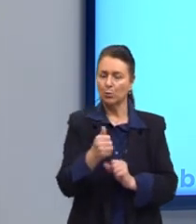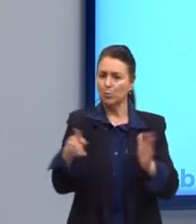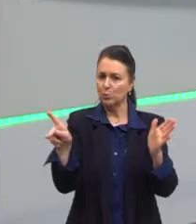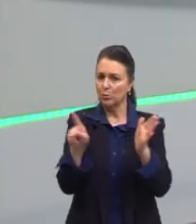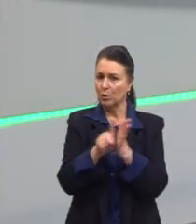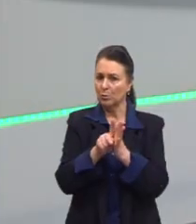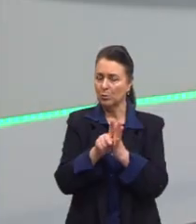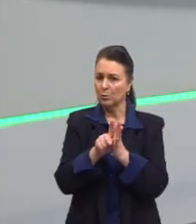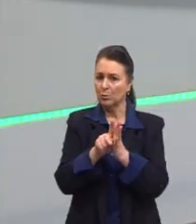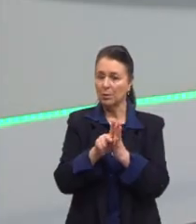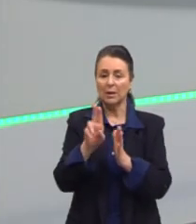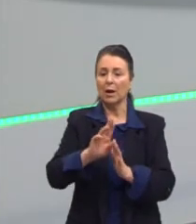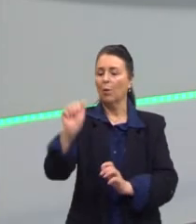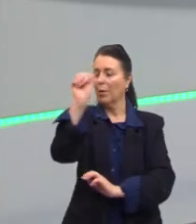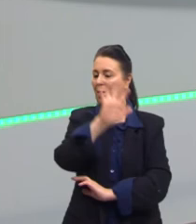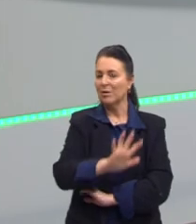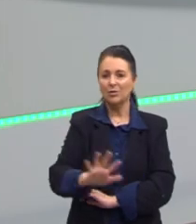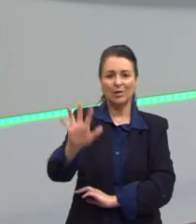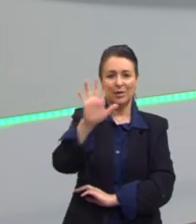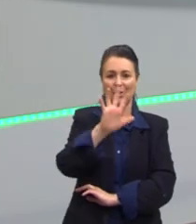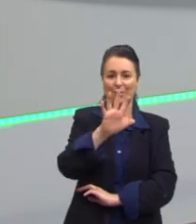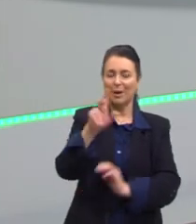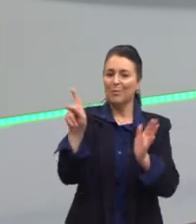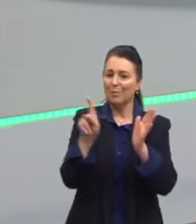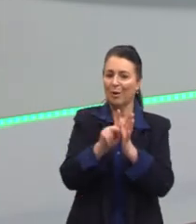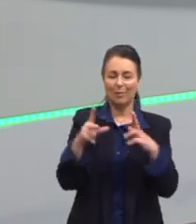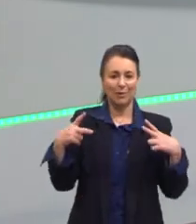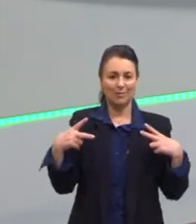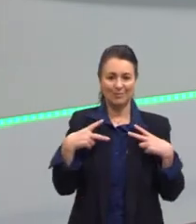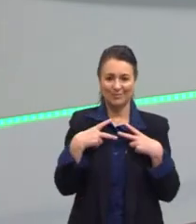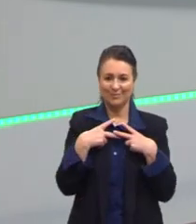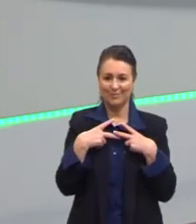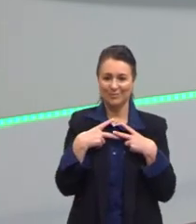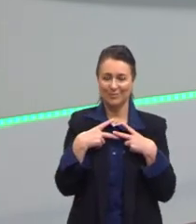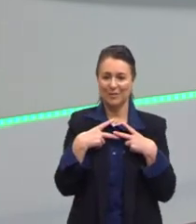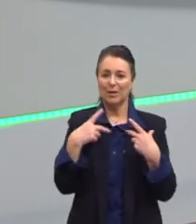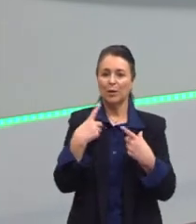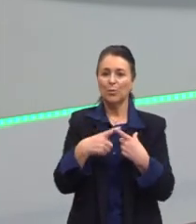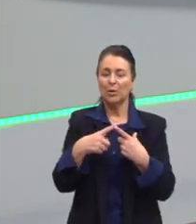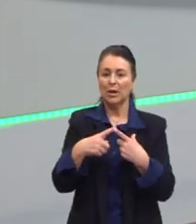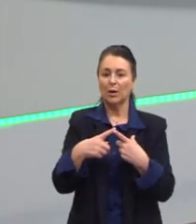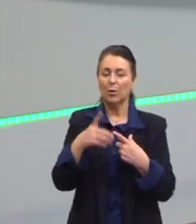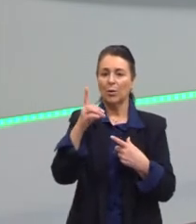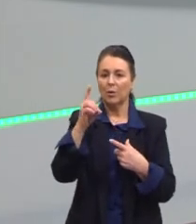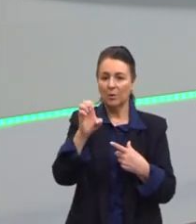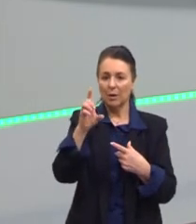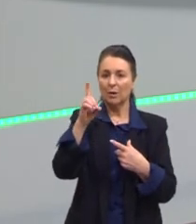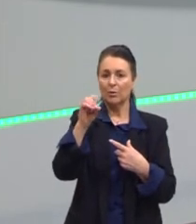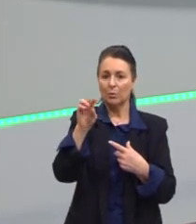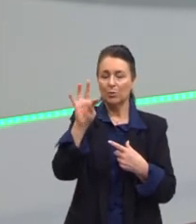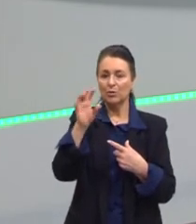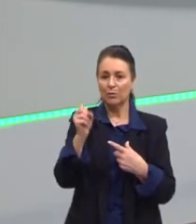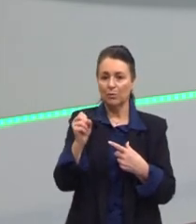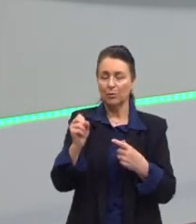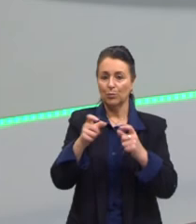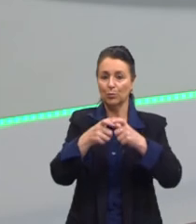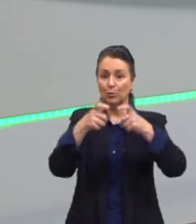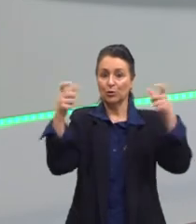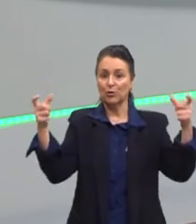Não, dedução é sempre geral particular. Lembram? Ok, então lembre-se, dedutivo do geral para o particular,